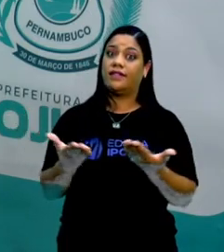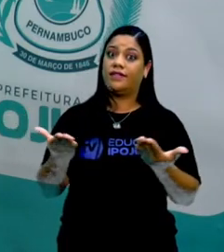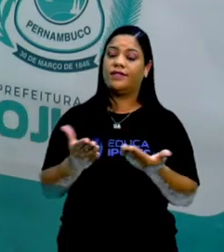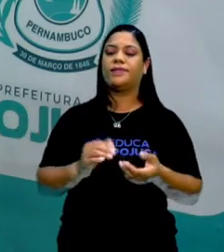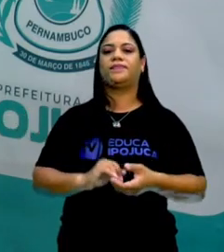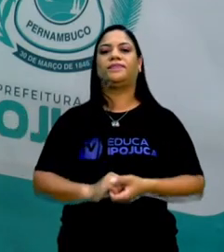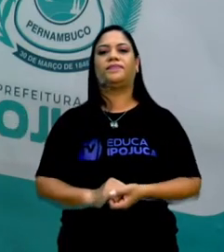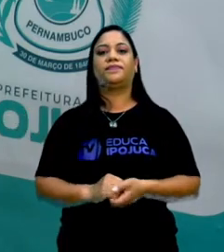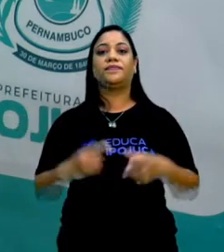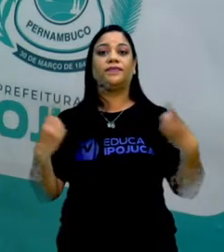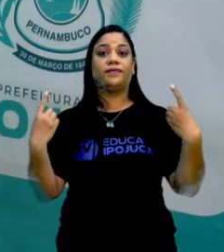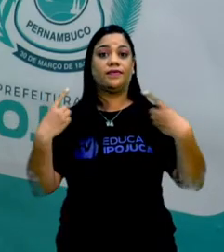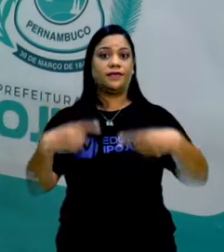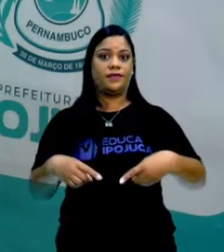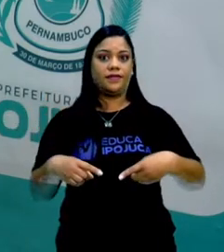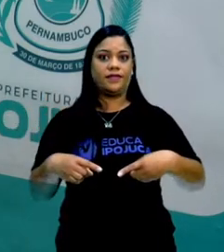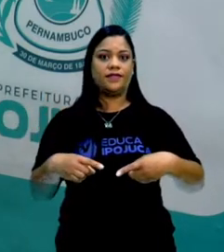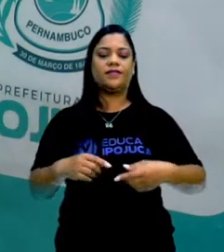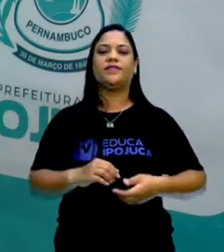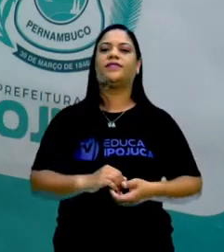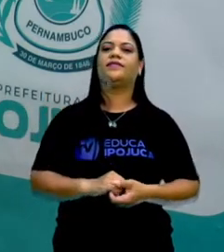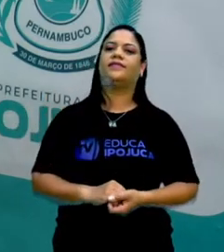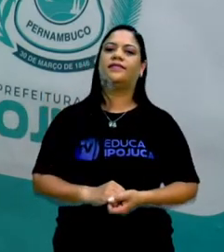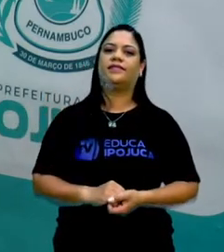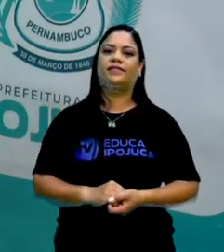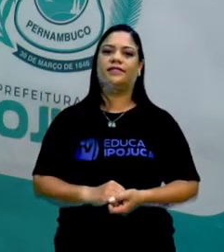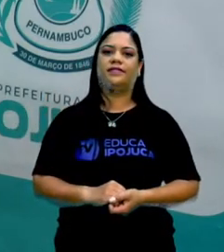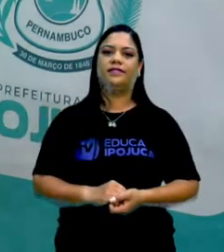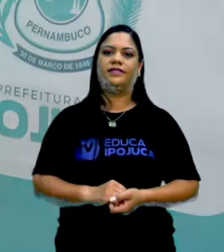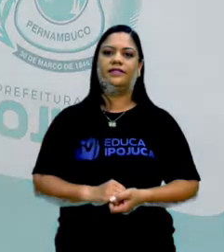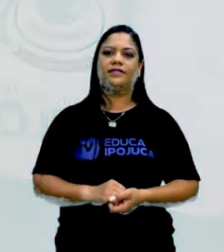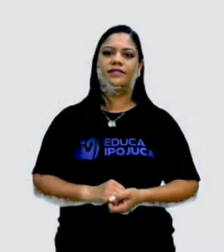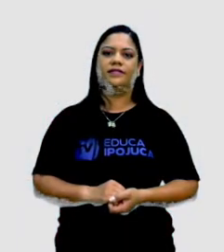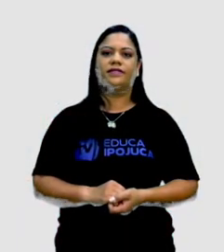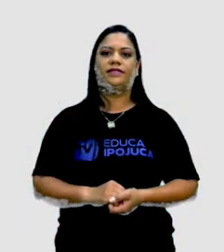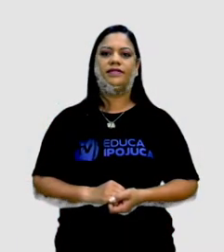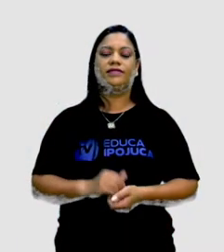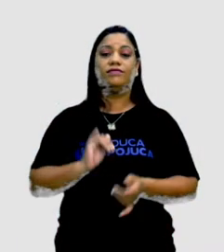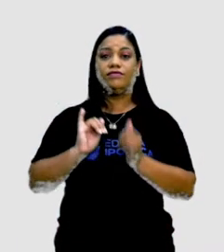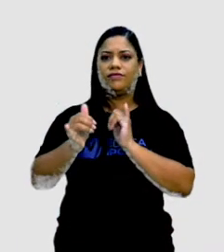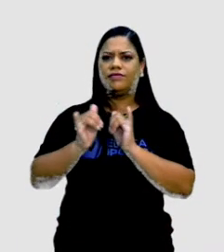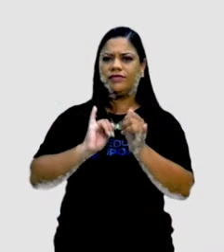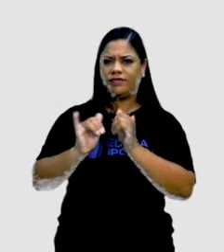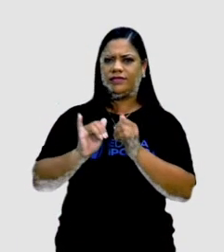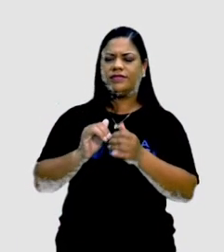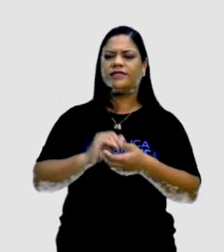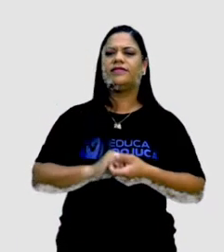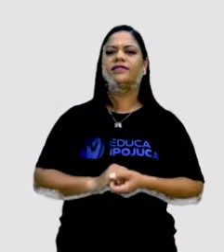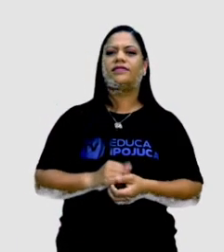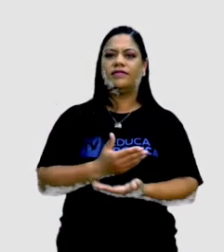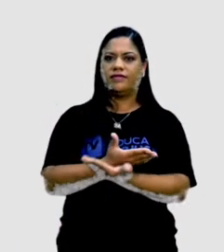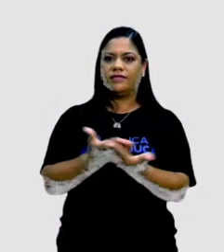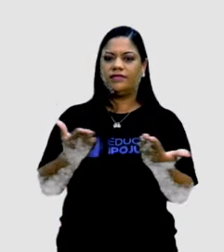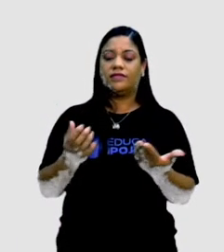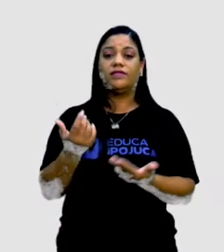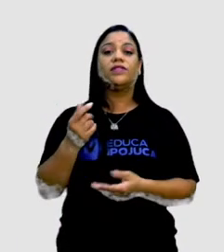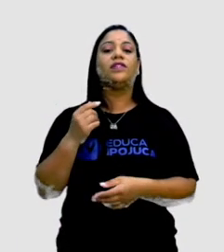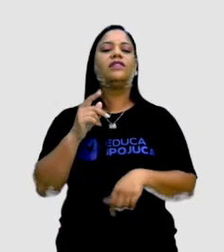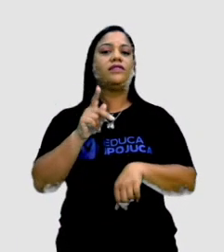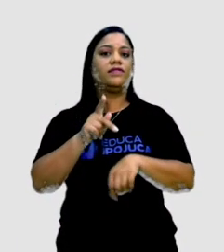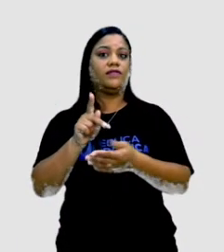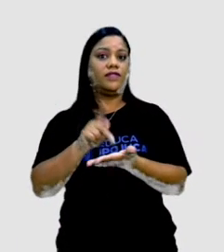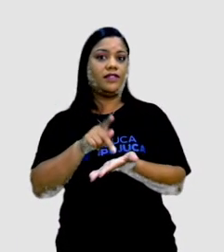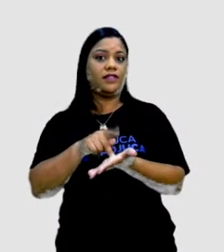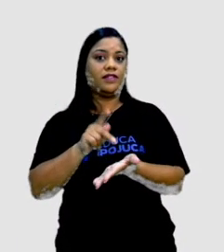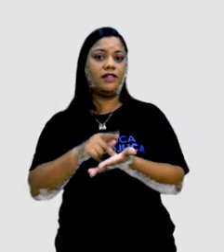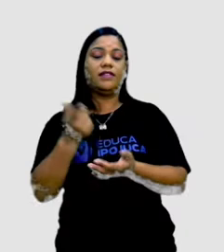do nosso desafio da hora, né? Das informações abaixo, algumas são verdadeiras